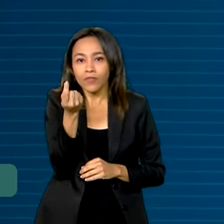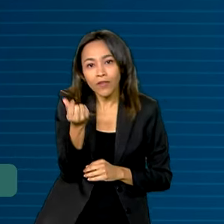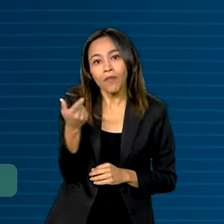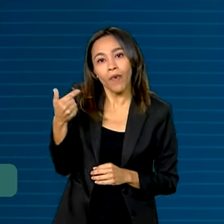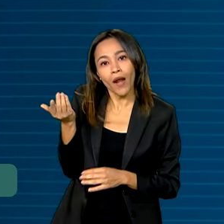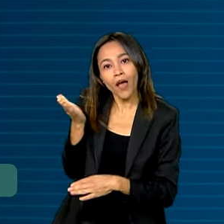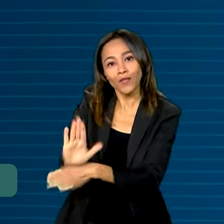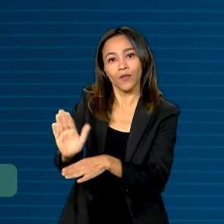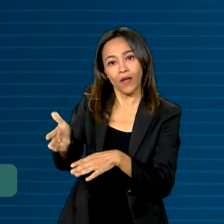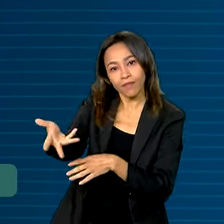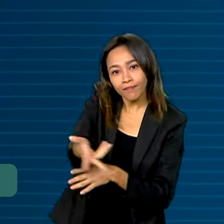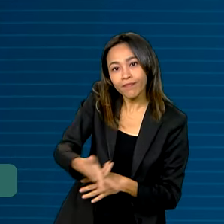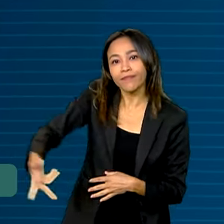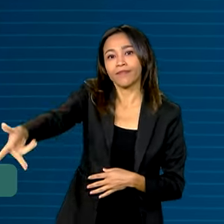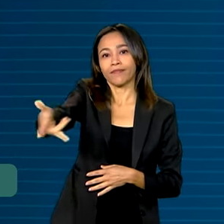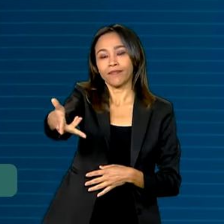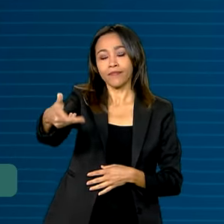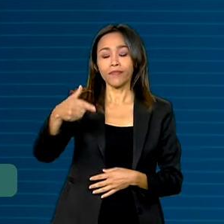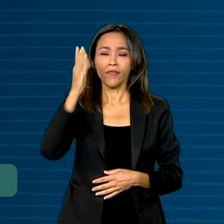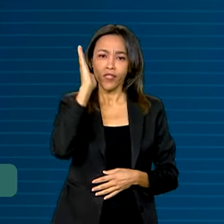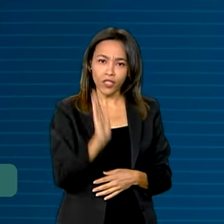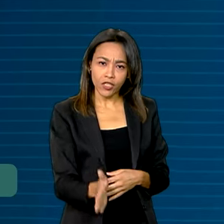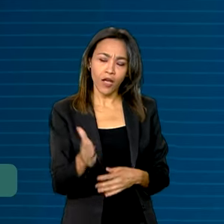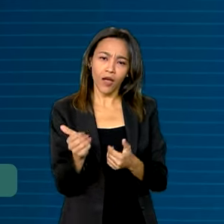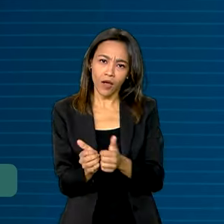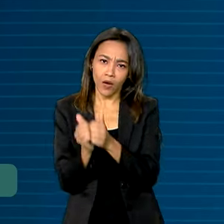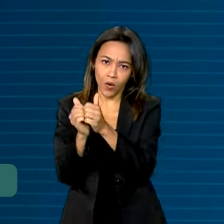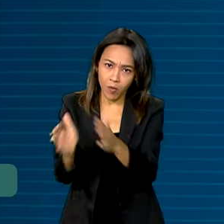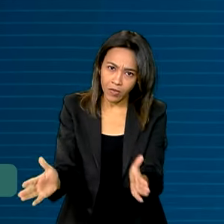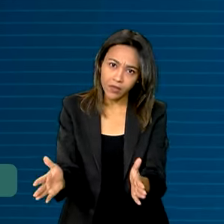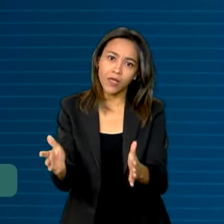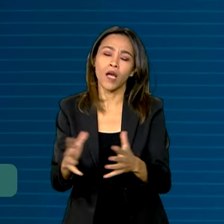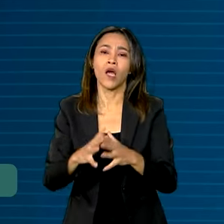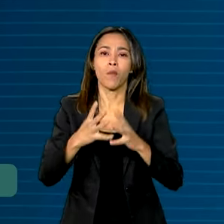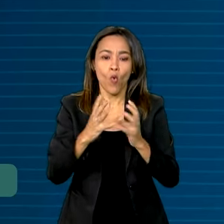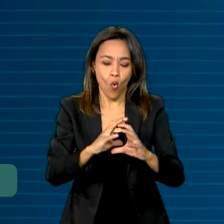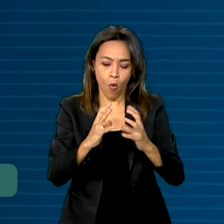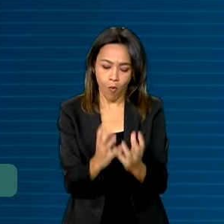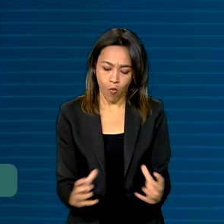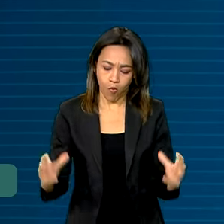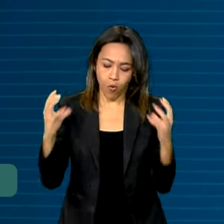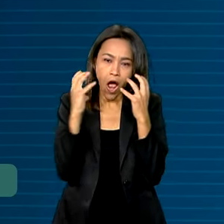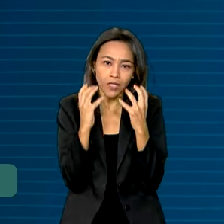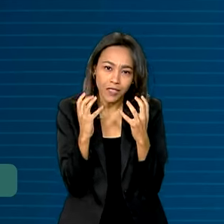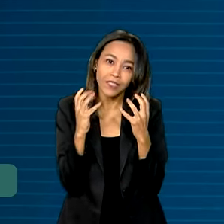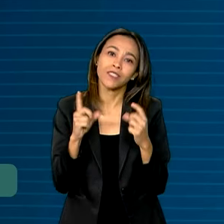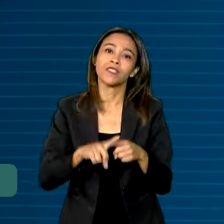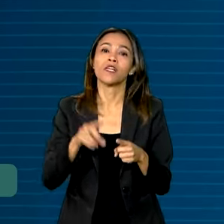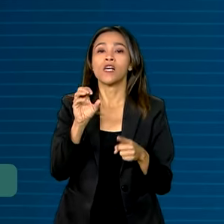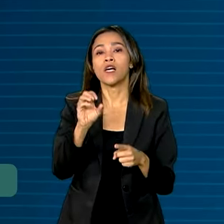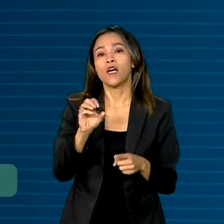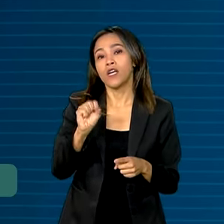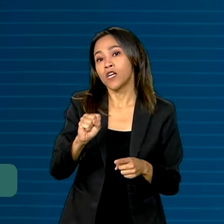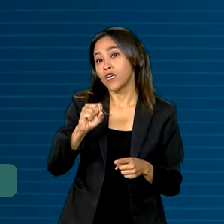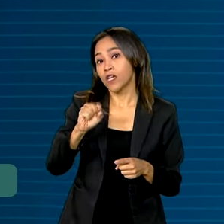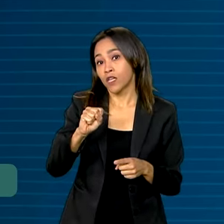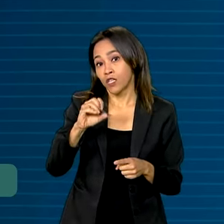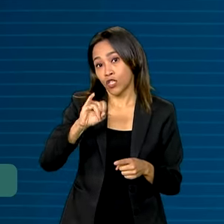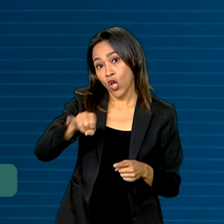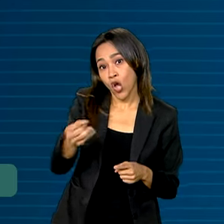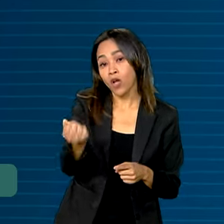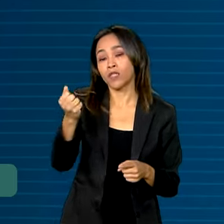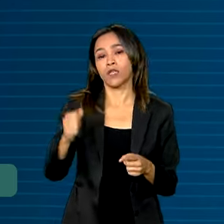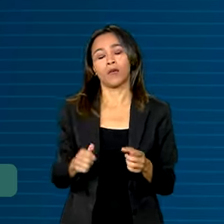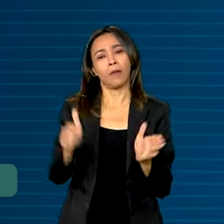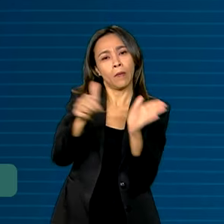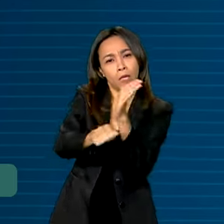tem na propriedade. Que financiamos aí o nosso custeio de melão, de melancia, de soja, de milho, todos eles